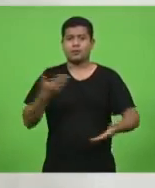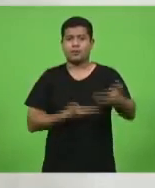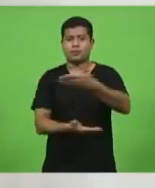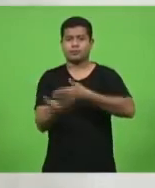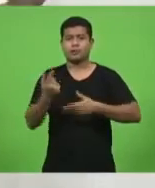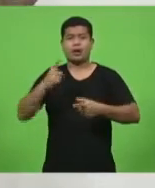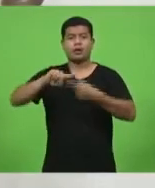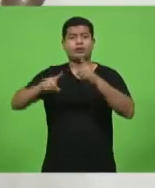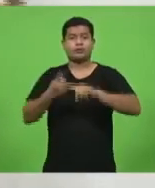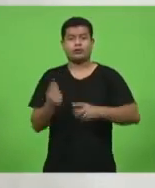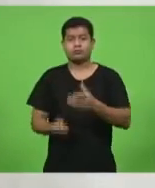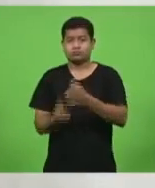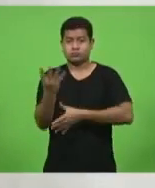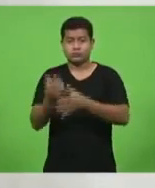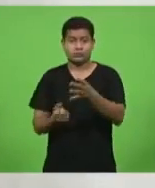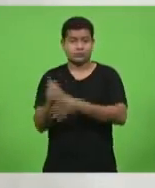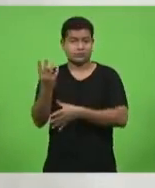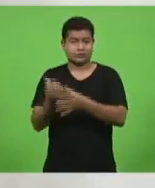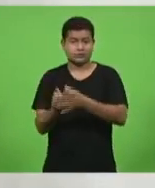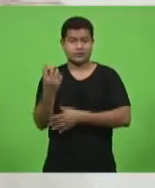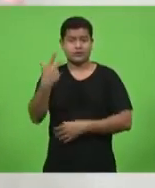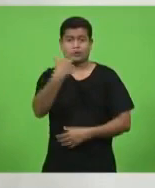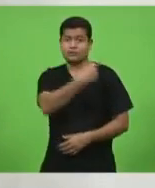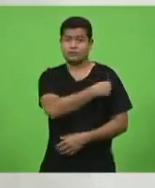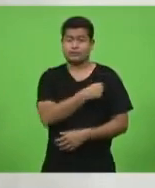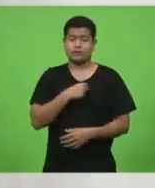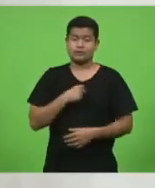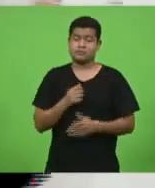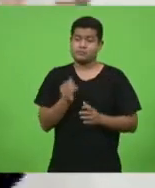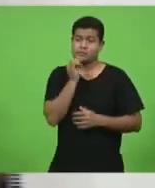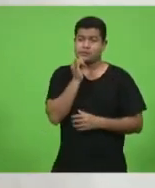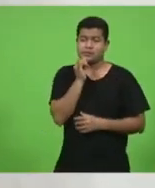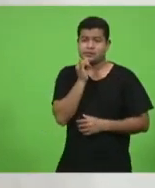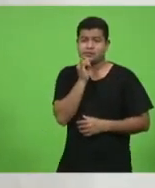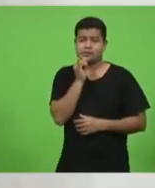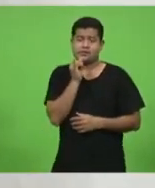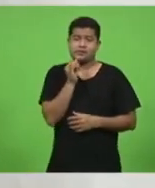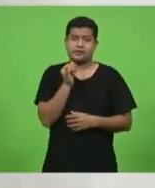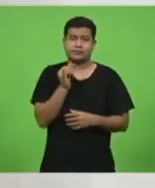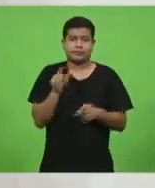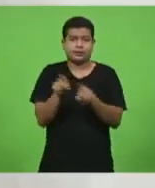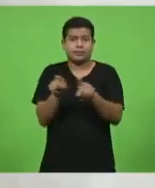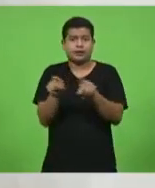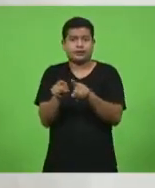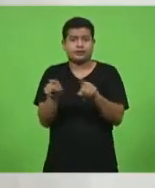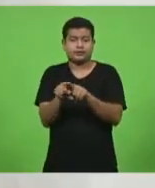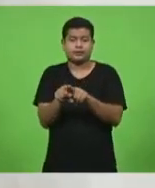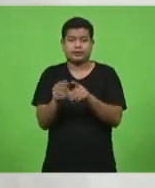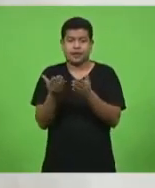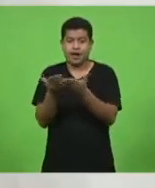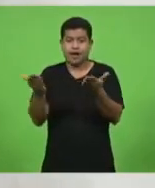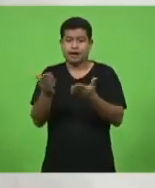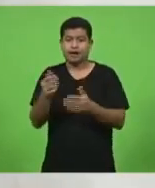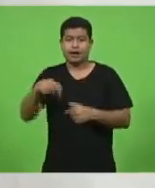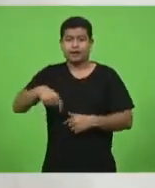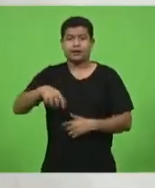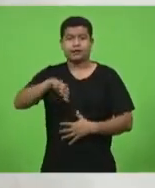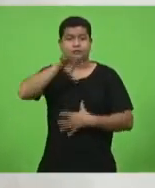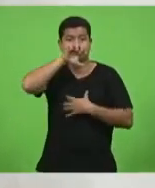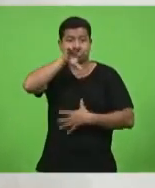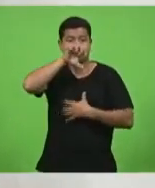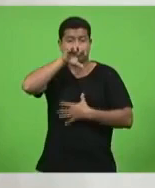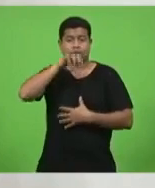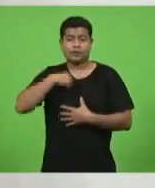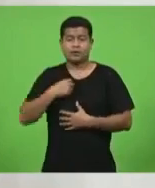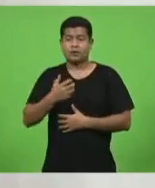o Rio Grande do Sul esteja precisando de oxigênio, de cilindros de oxigênio. E nós, aqui em Santa Catarina ou